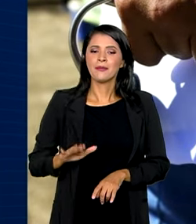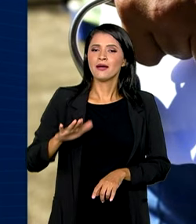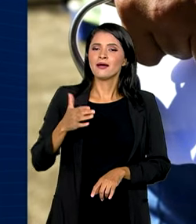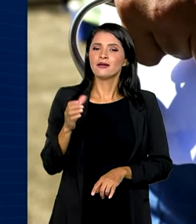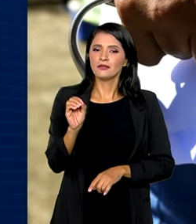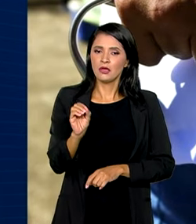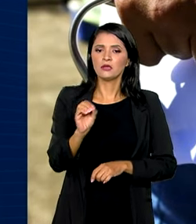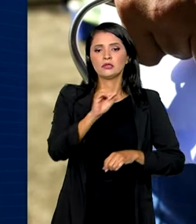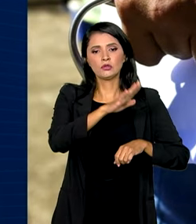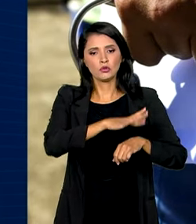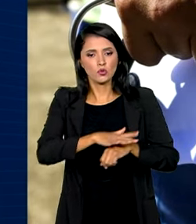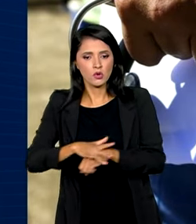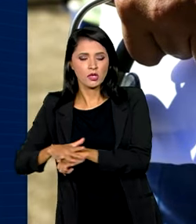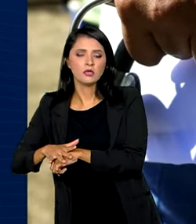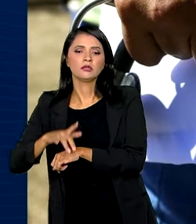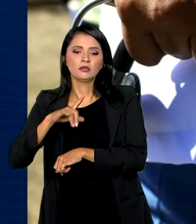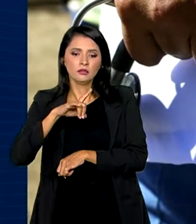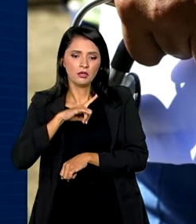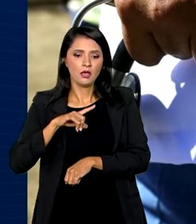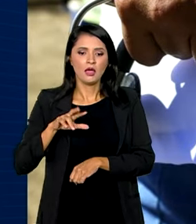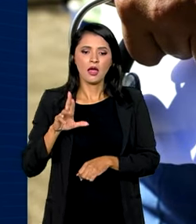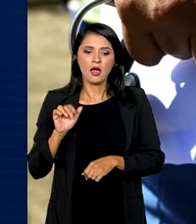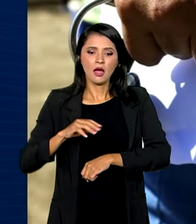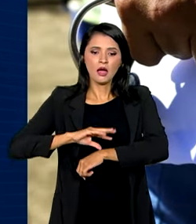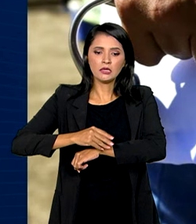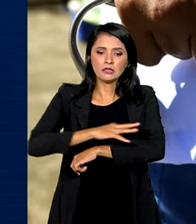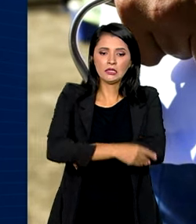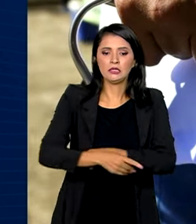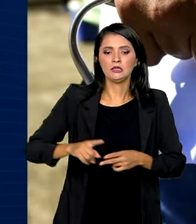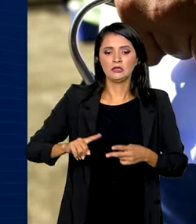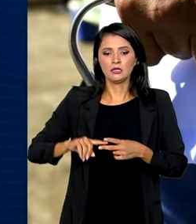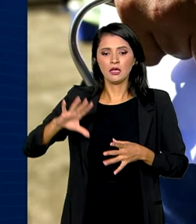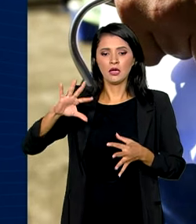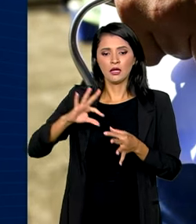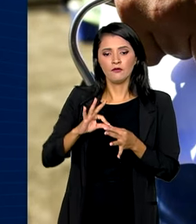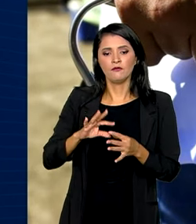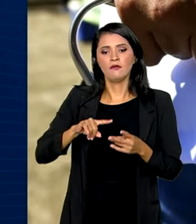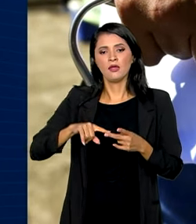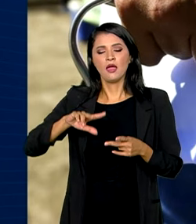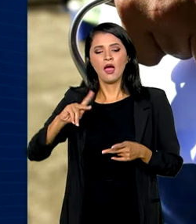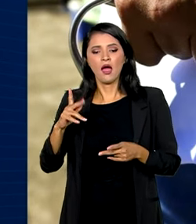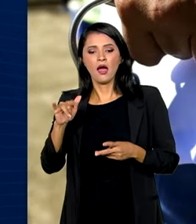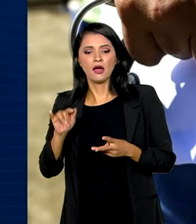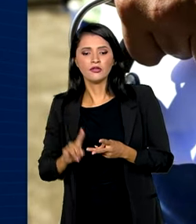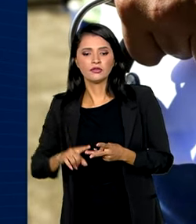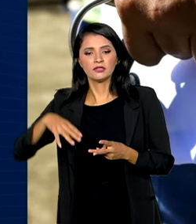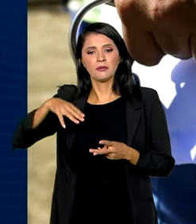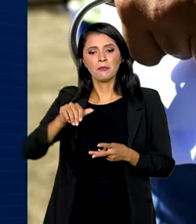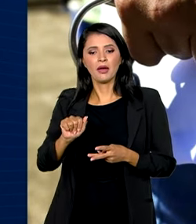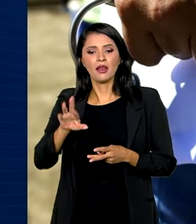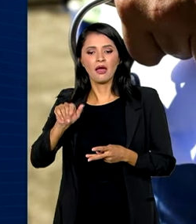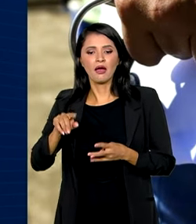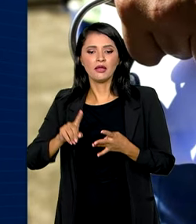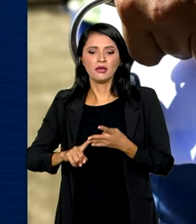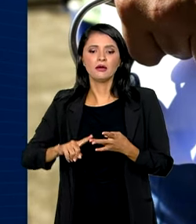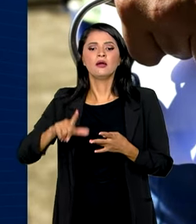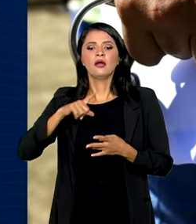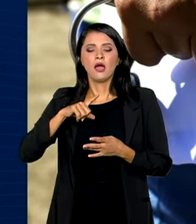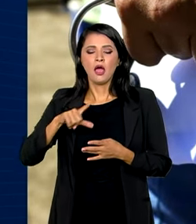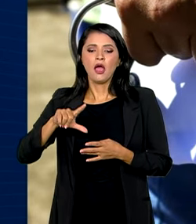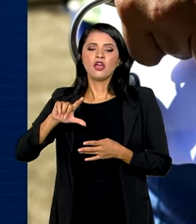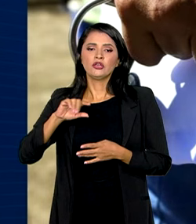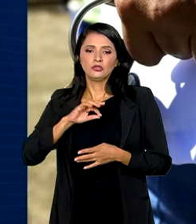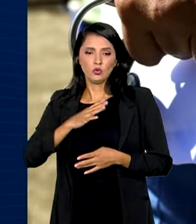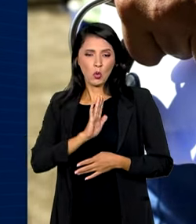doenças, entre elas a rancenise, o HIV, AIDS, a malária, a doença de chagas e